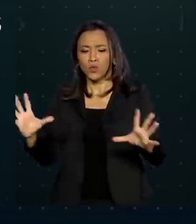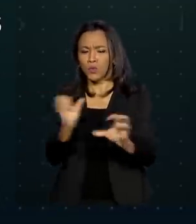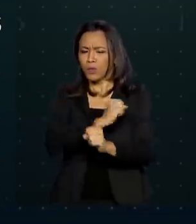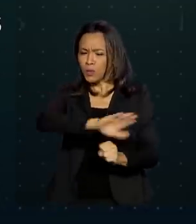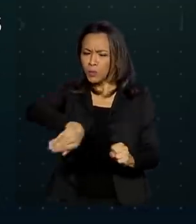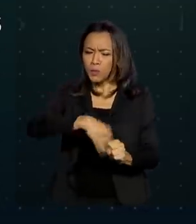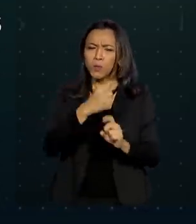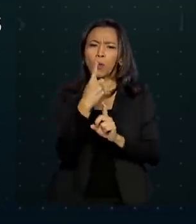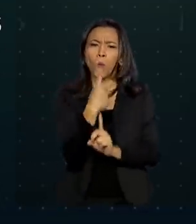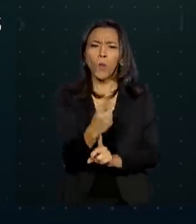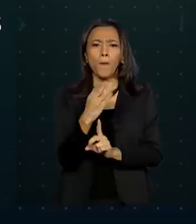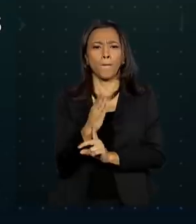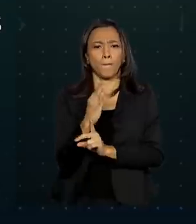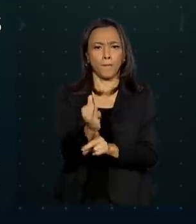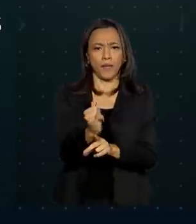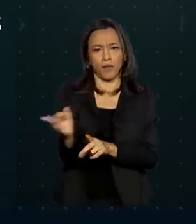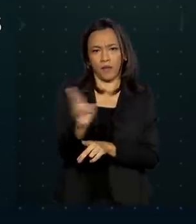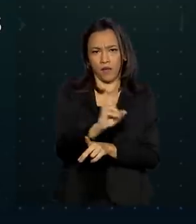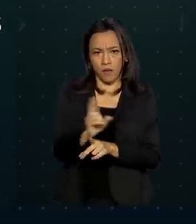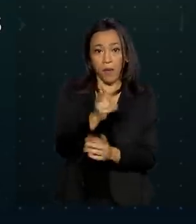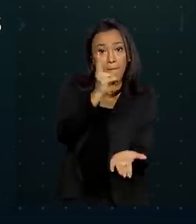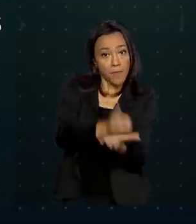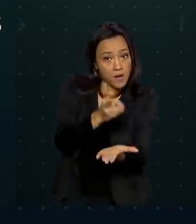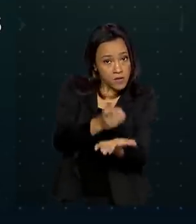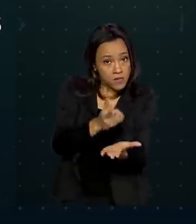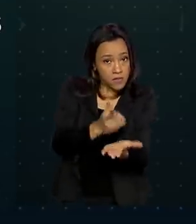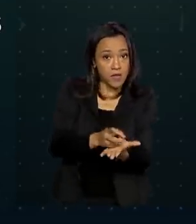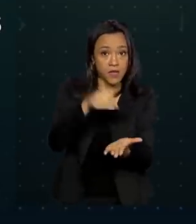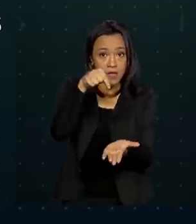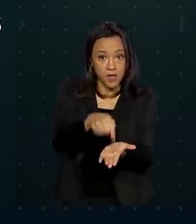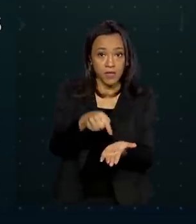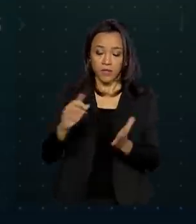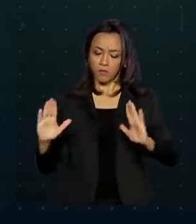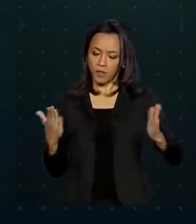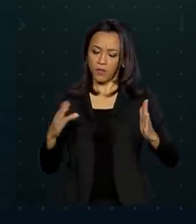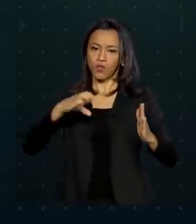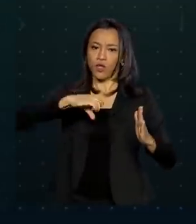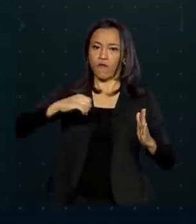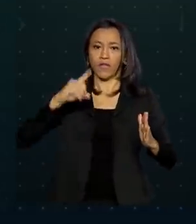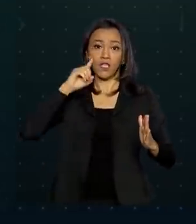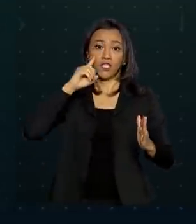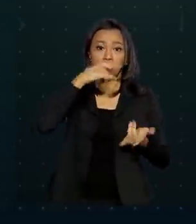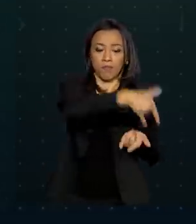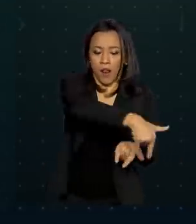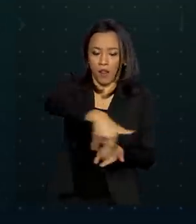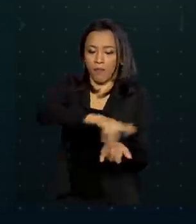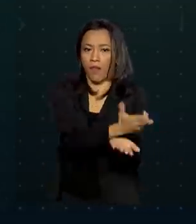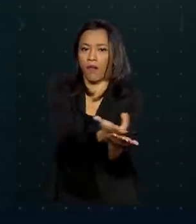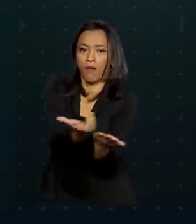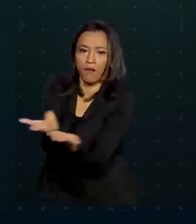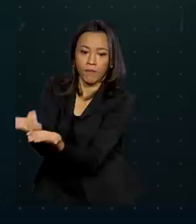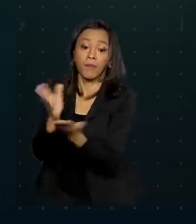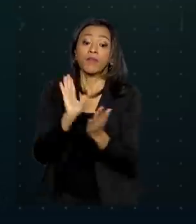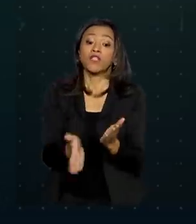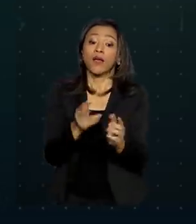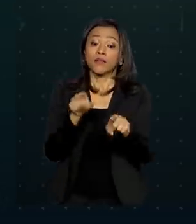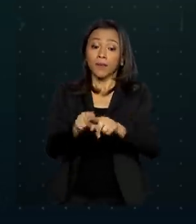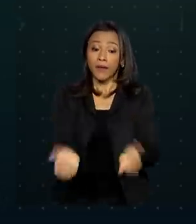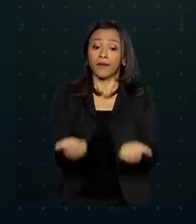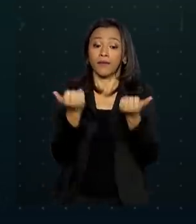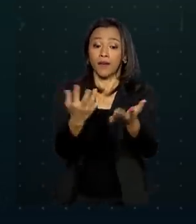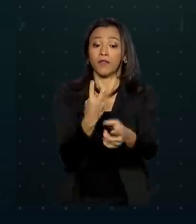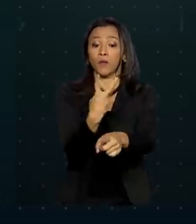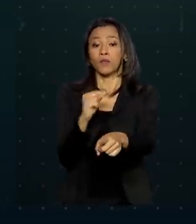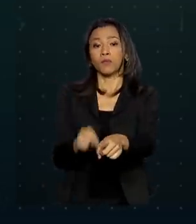um bilhão de reais para a manutenção desses leitos por 90 dias. Também já foram entregues 2.651